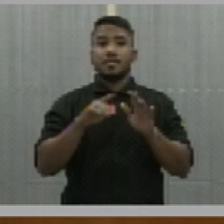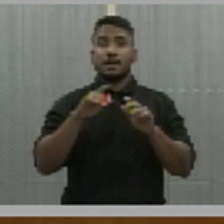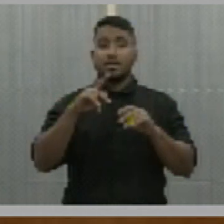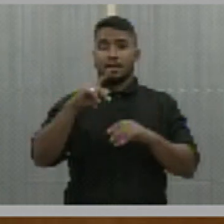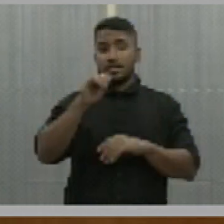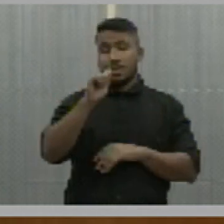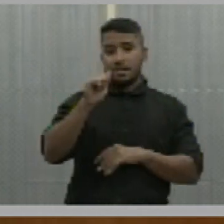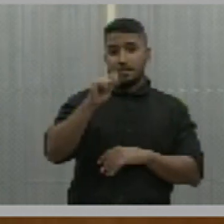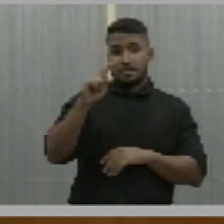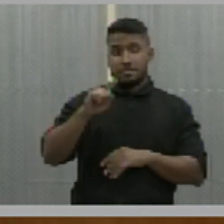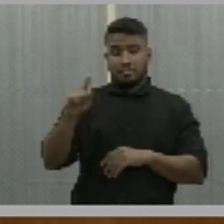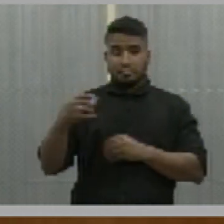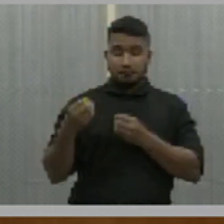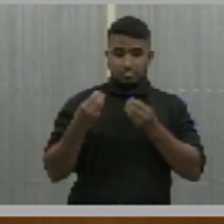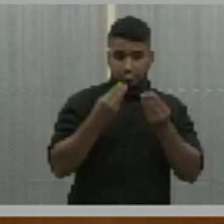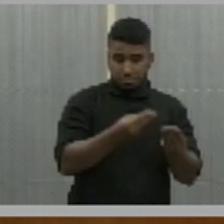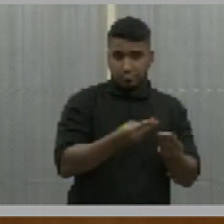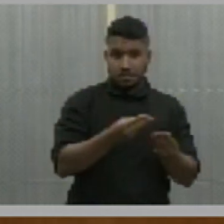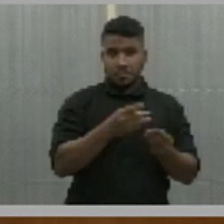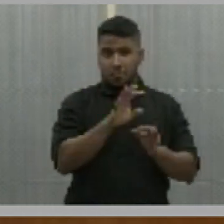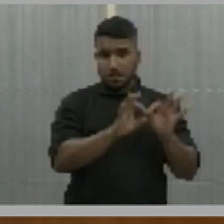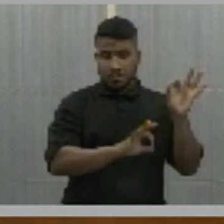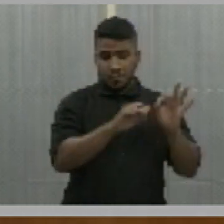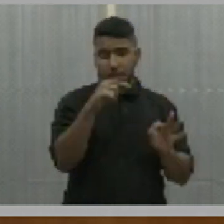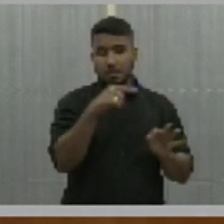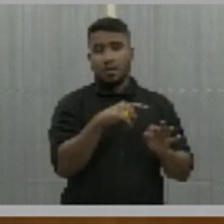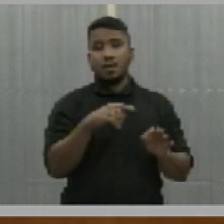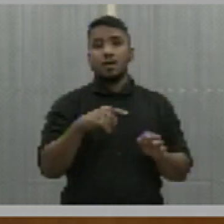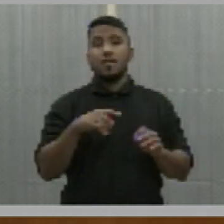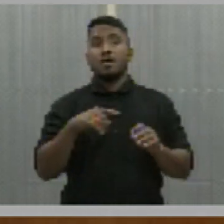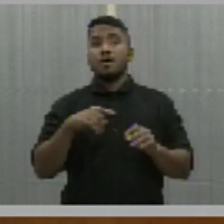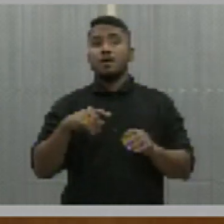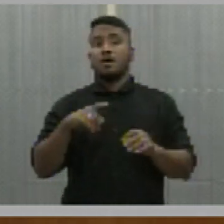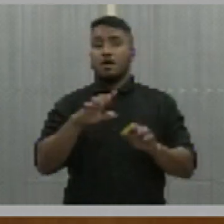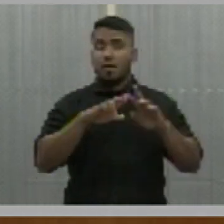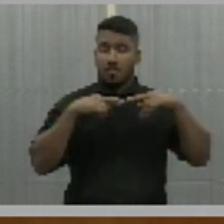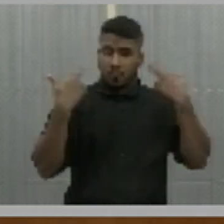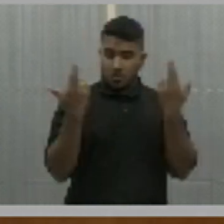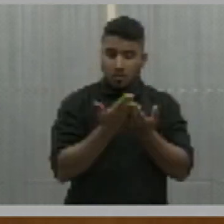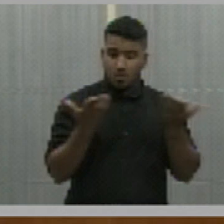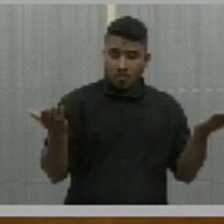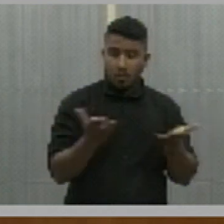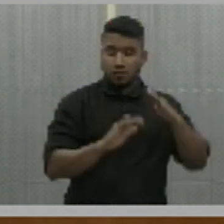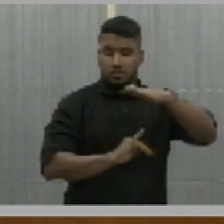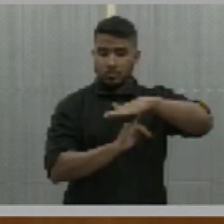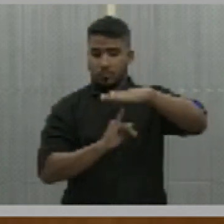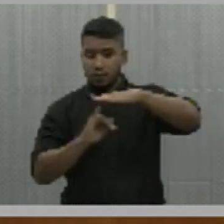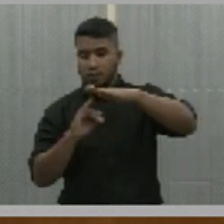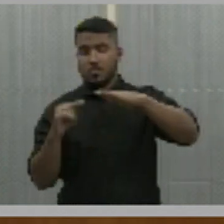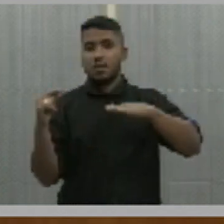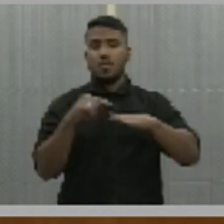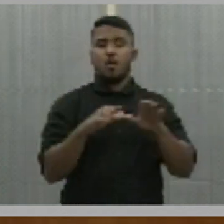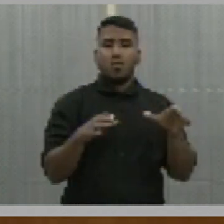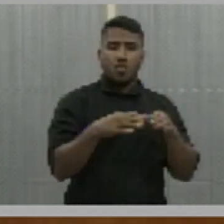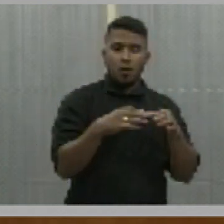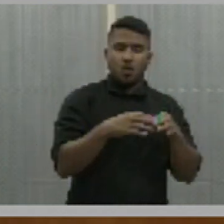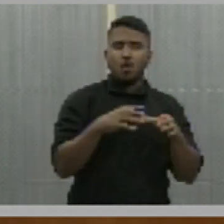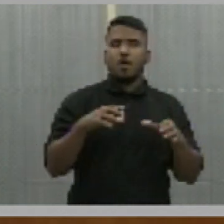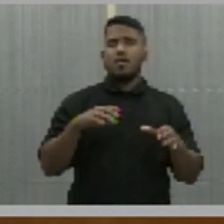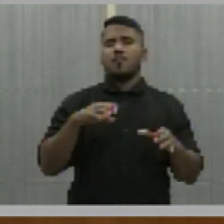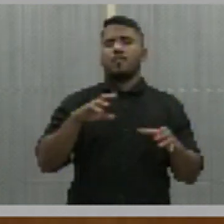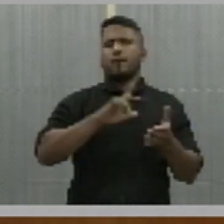ali, hoje, a Fazenda da Paz reuniu instituições como a